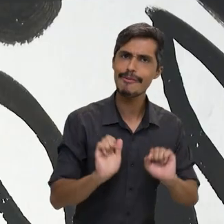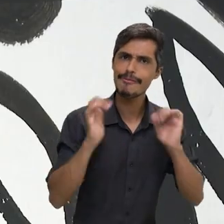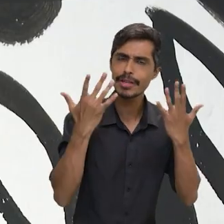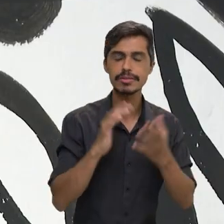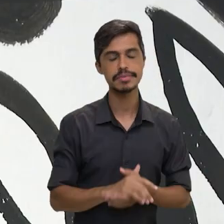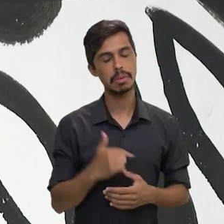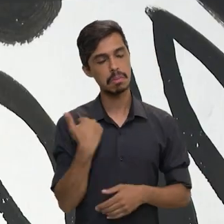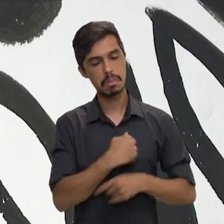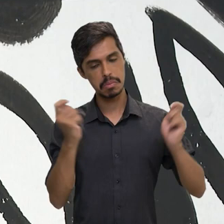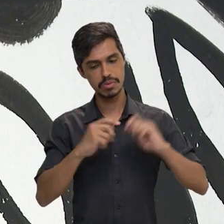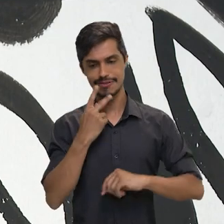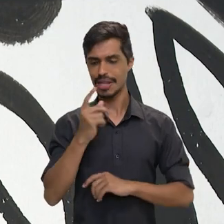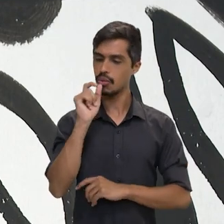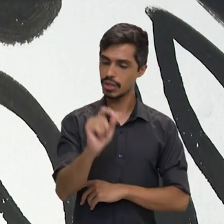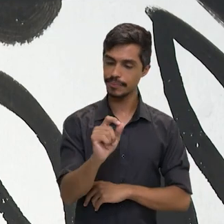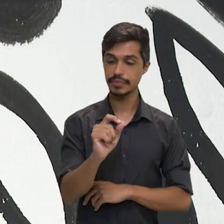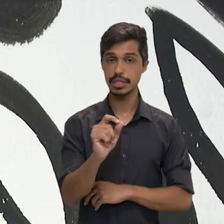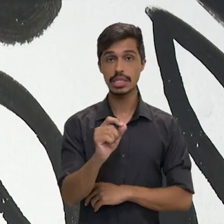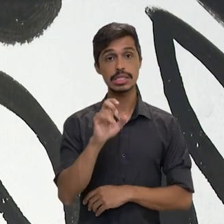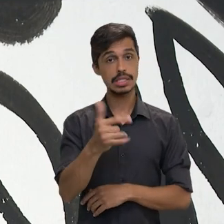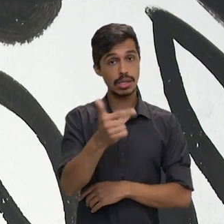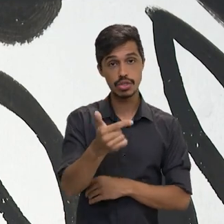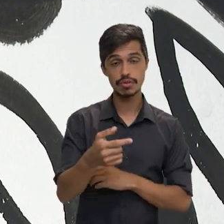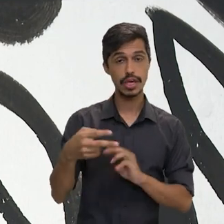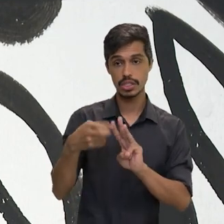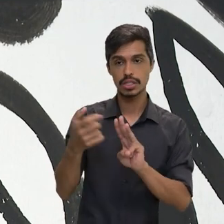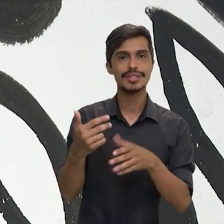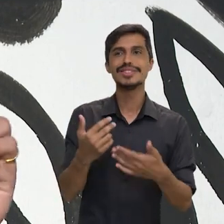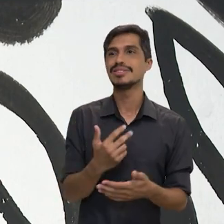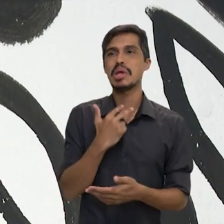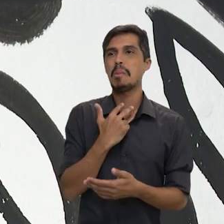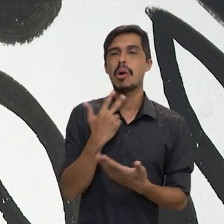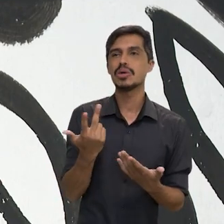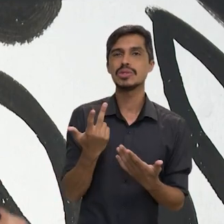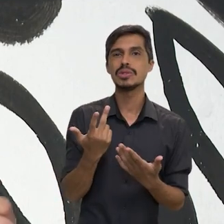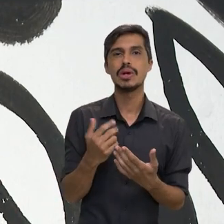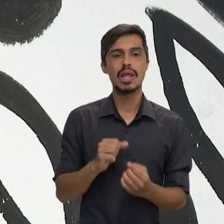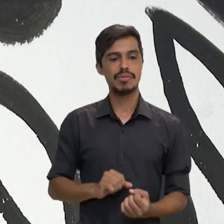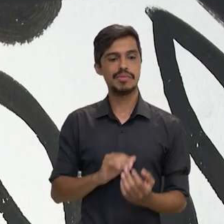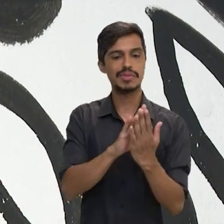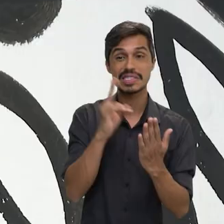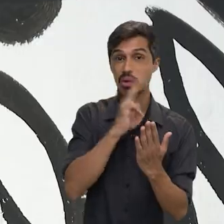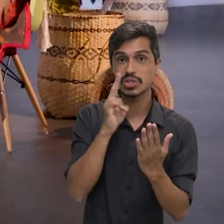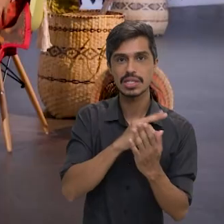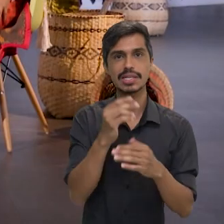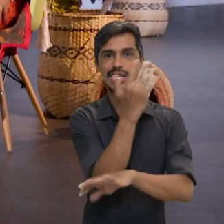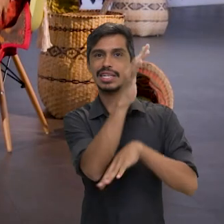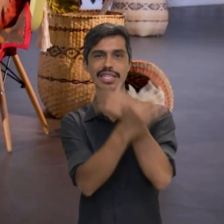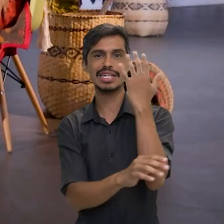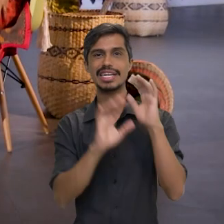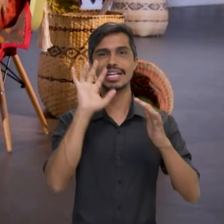né? Podemos dizer que sem os indígenas não é possível a gente combater essa emergência